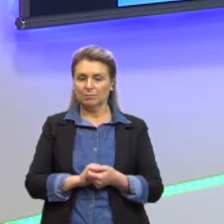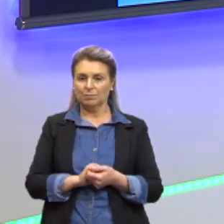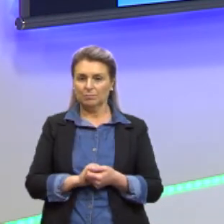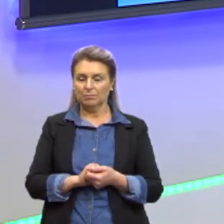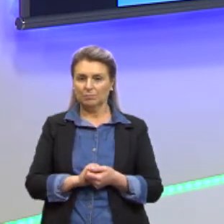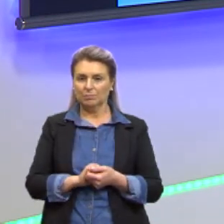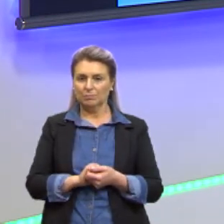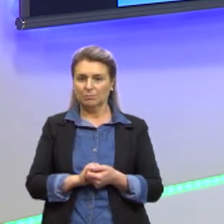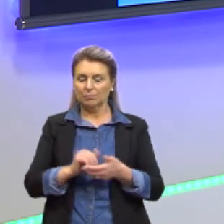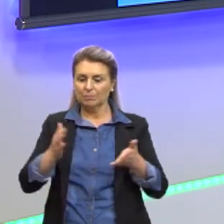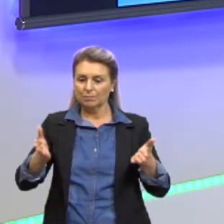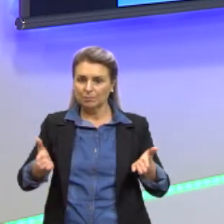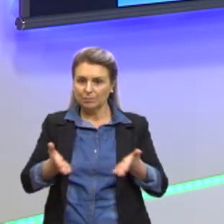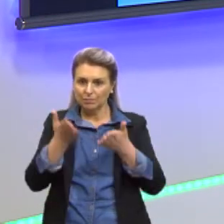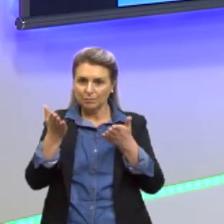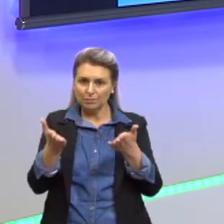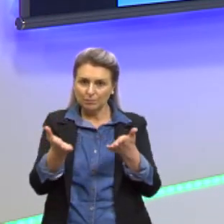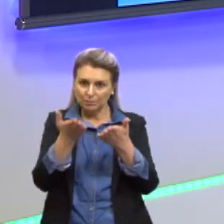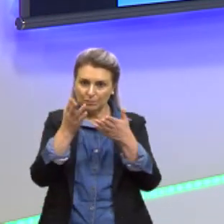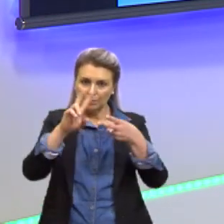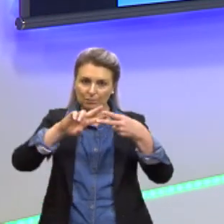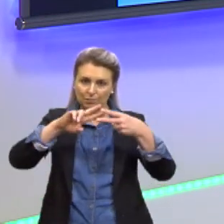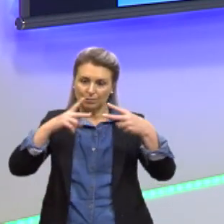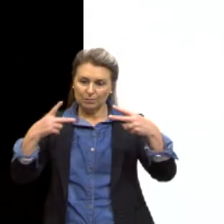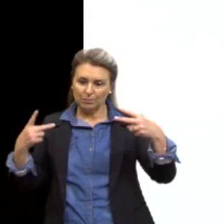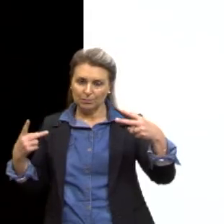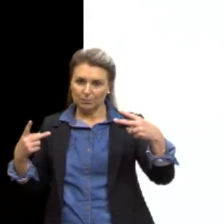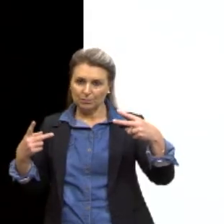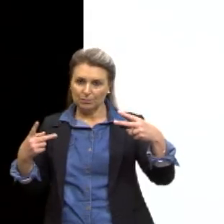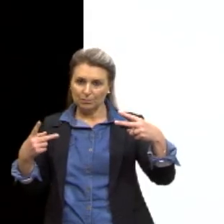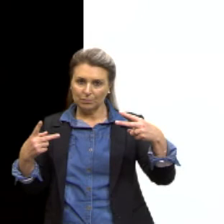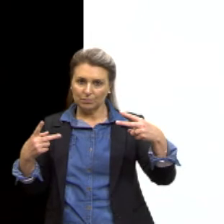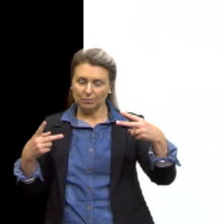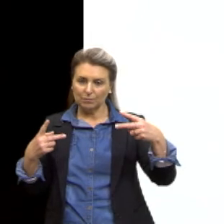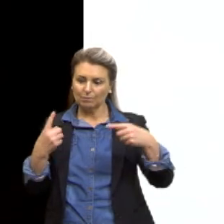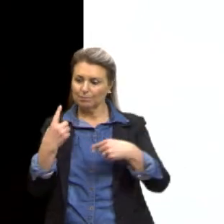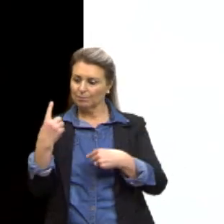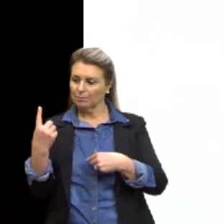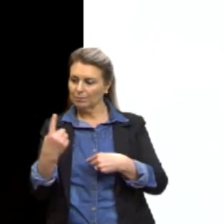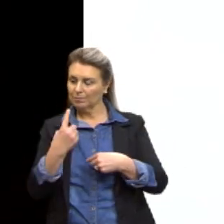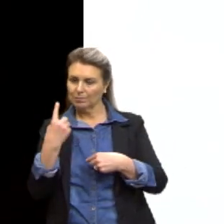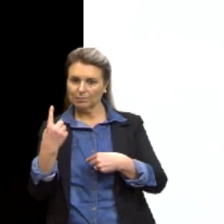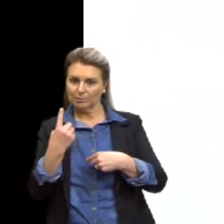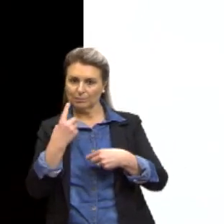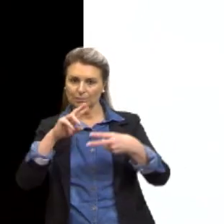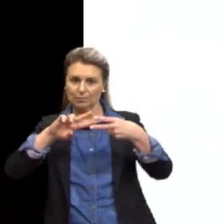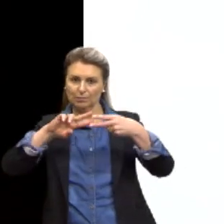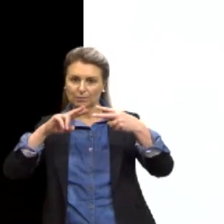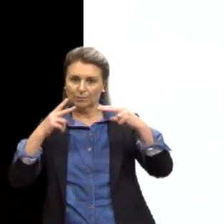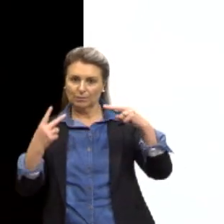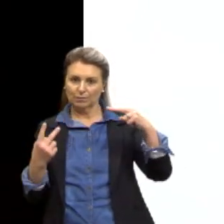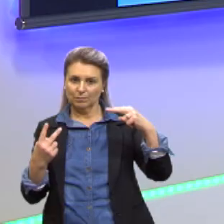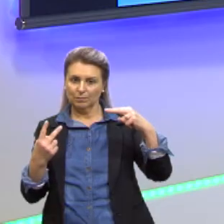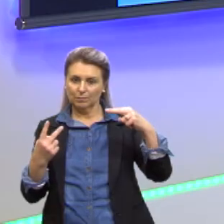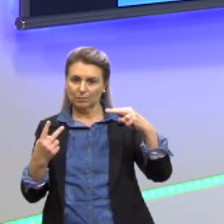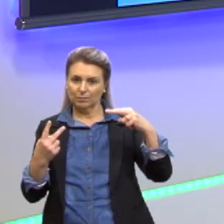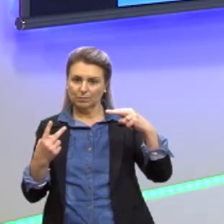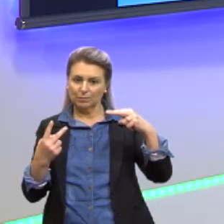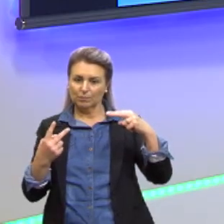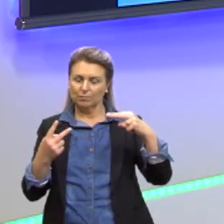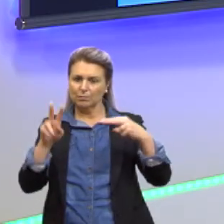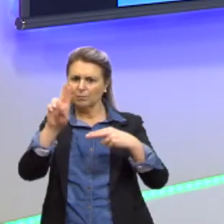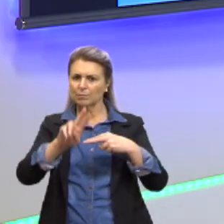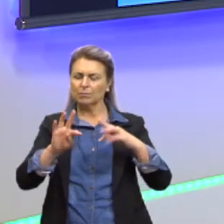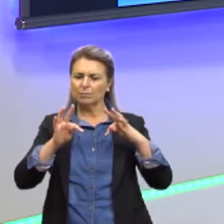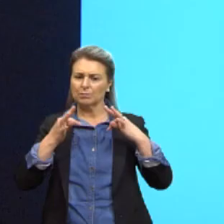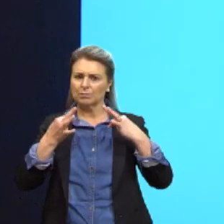Terapia gênica, então, nós falamos de isolar um gene e com técnicas